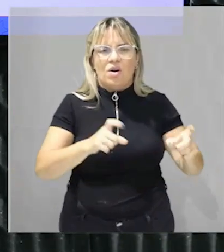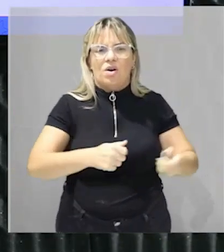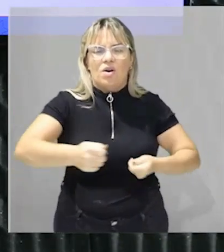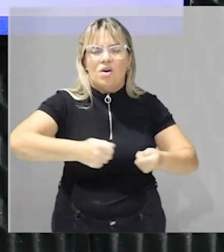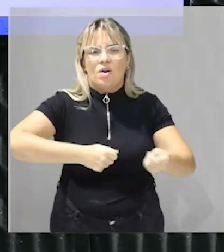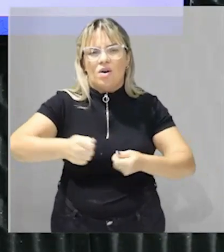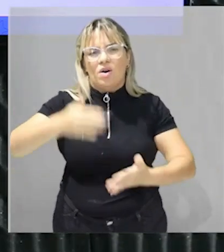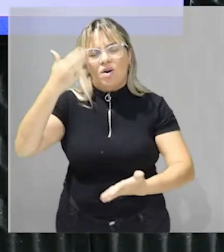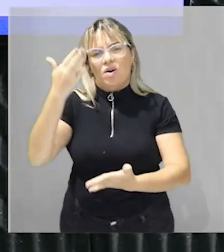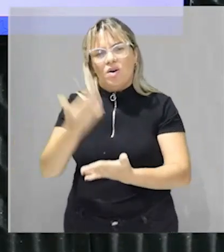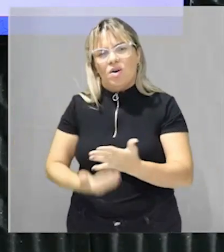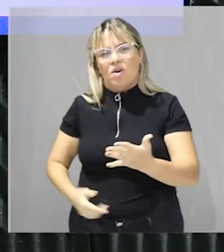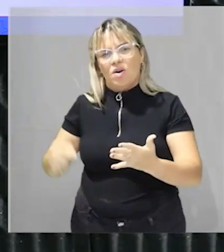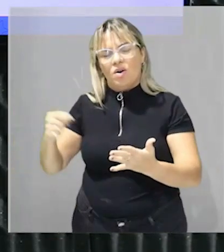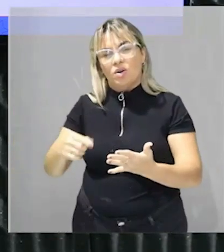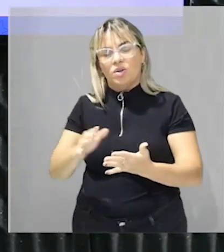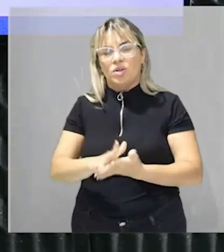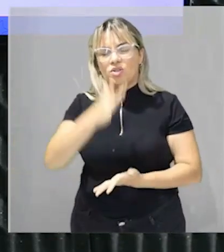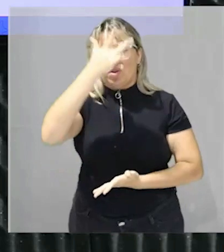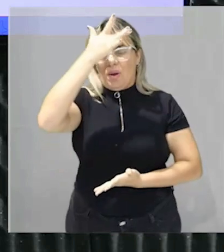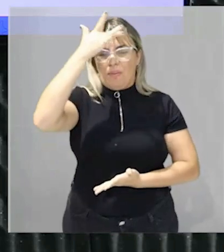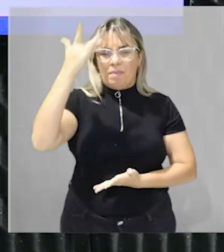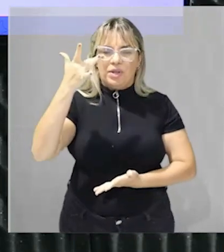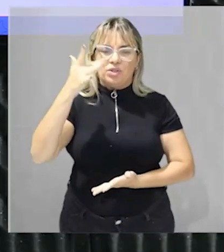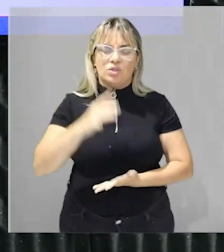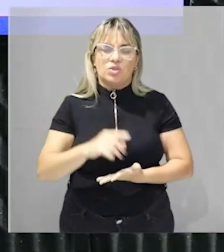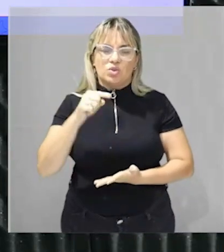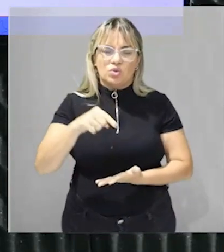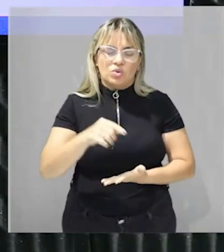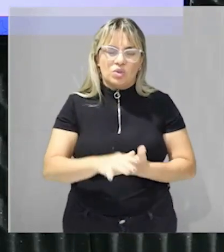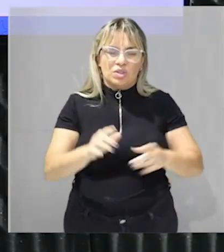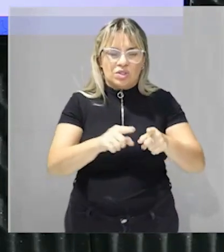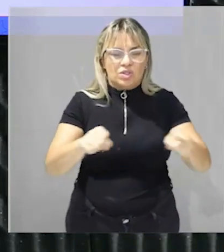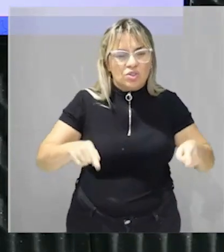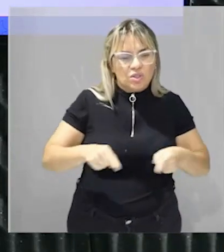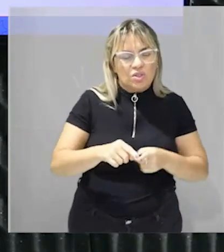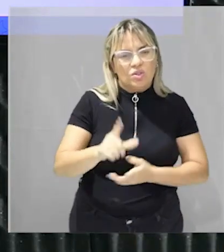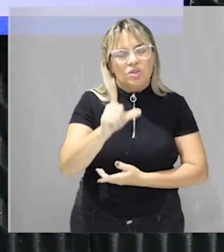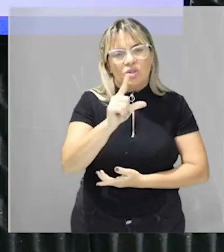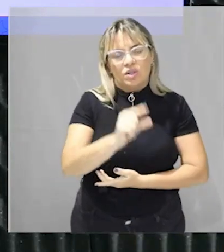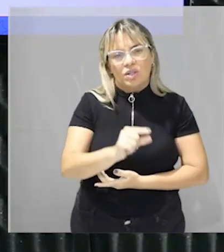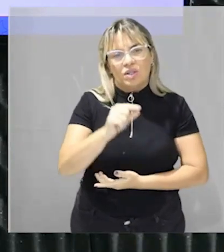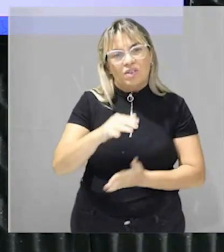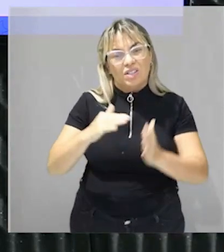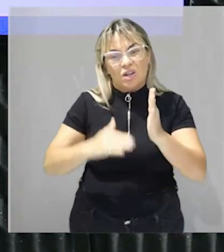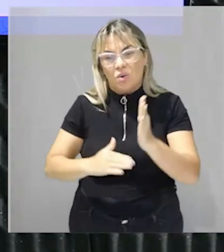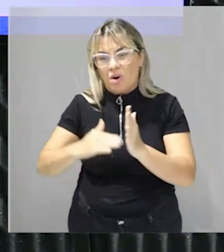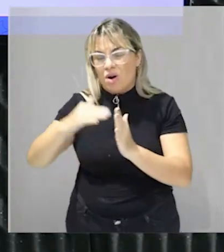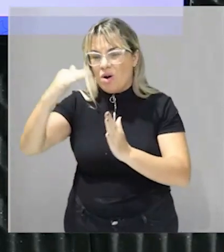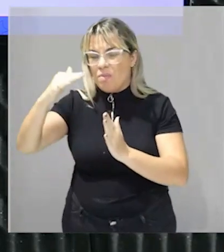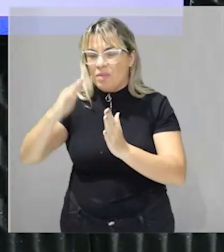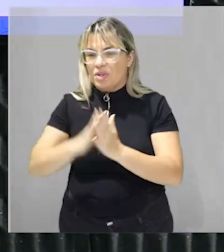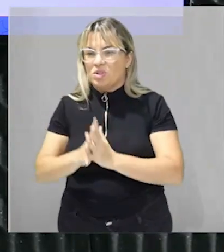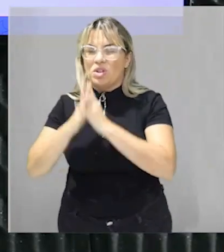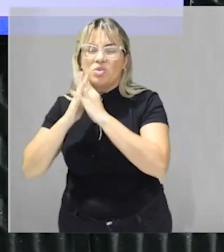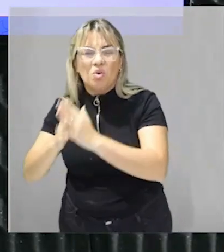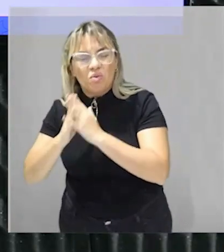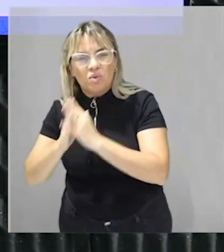agronegócio vai ser a perda de propriedade dos pequenos produtores nós vamos ter aí muitas vezes o aumento de conflitos está certo? nós vamos ter